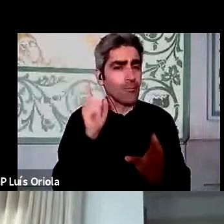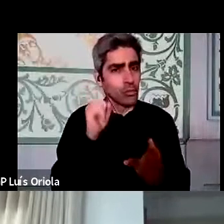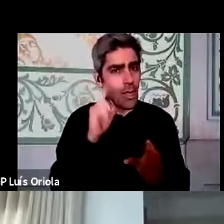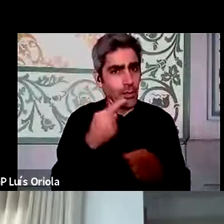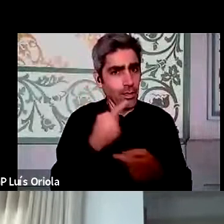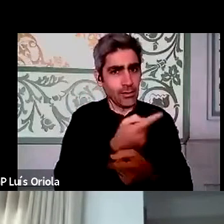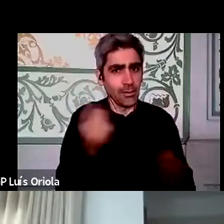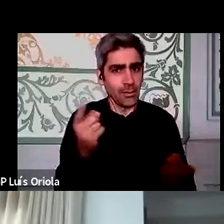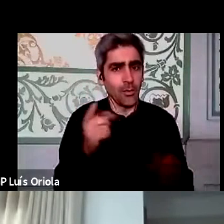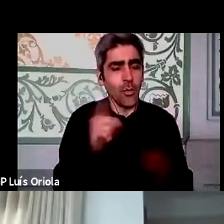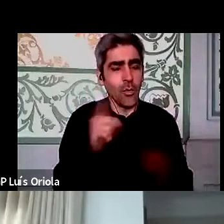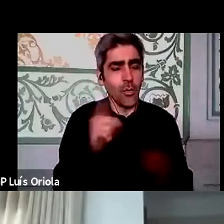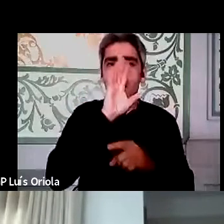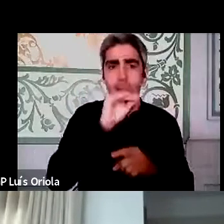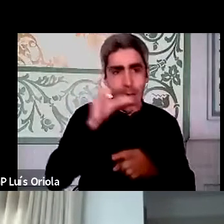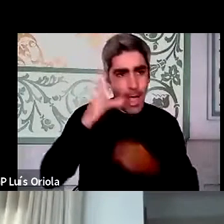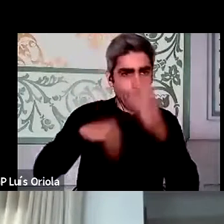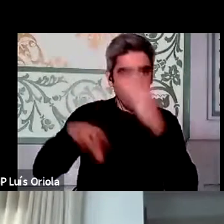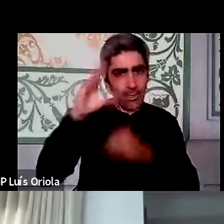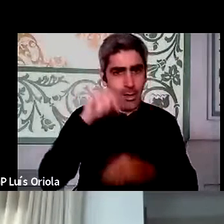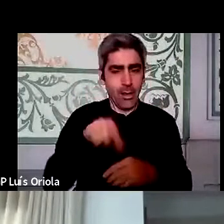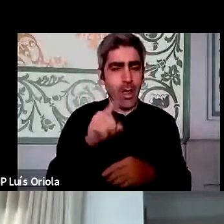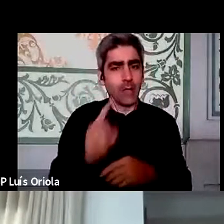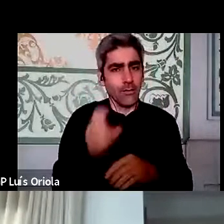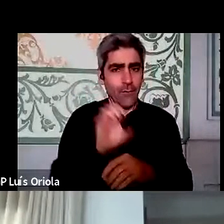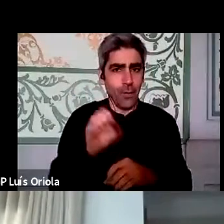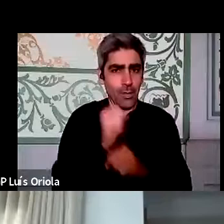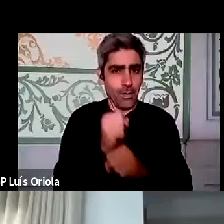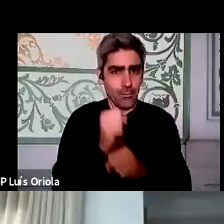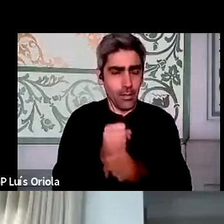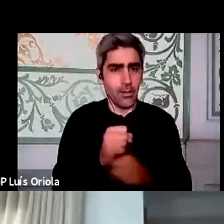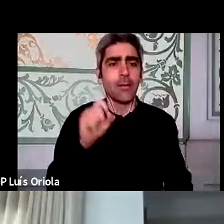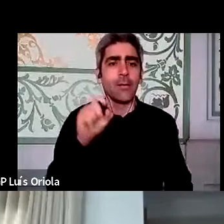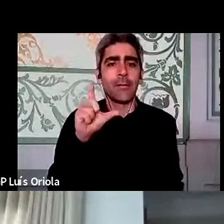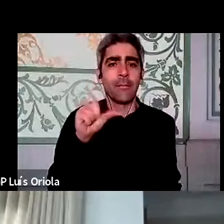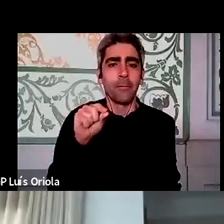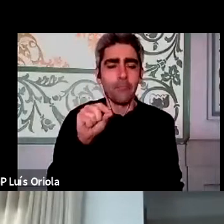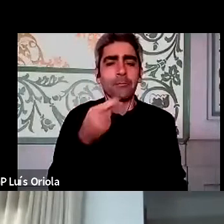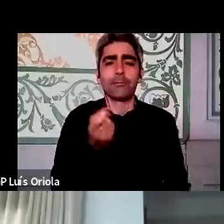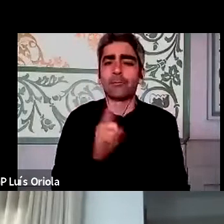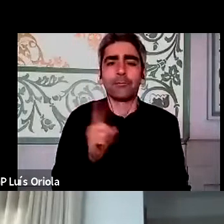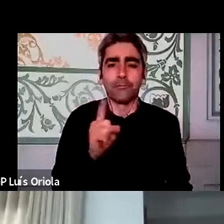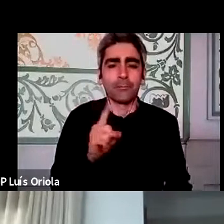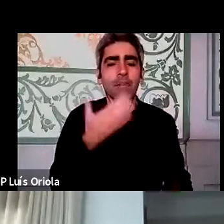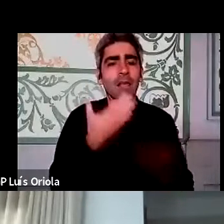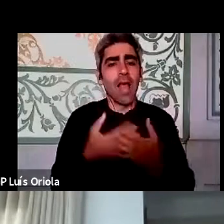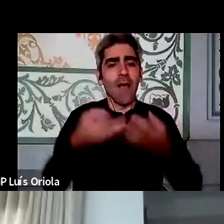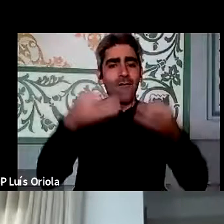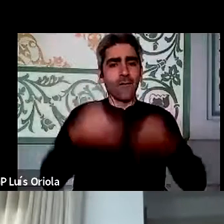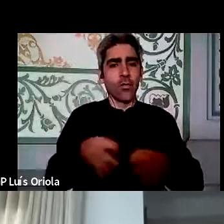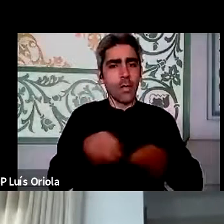para aquilo que são as lições que podemos retirar daqui. E sem a necessidade de formalizar até